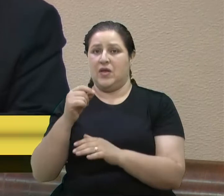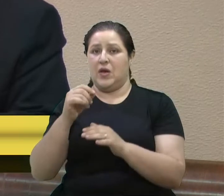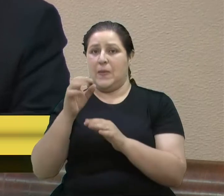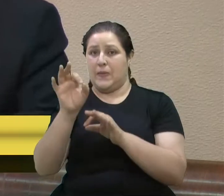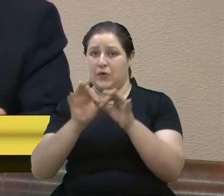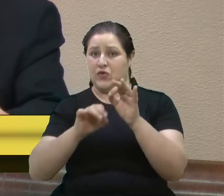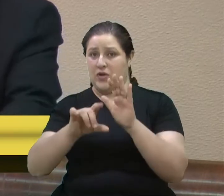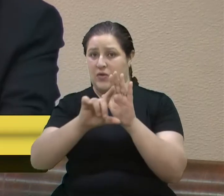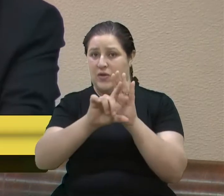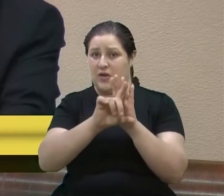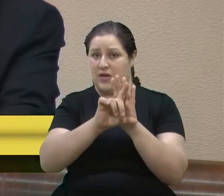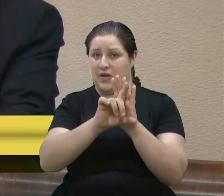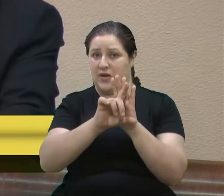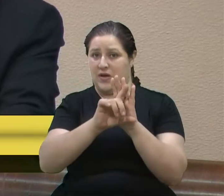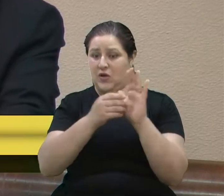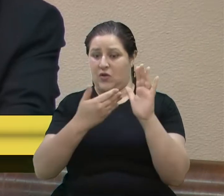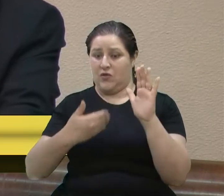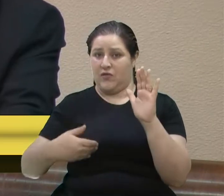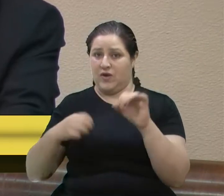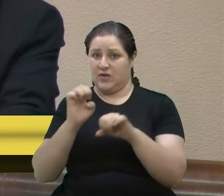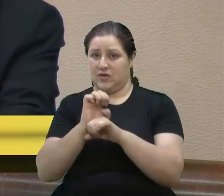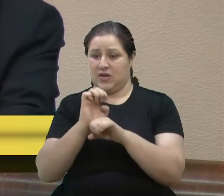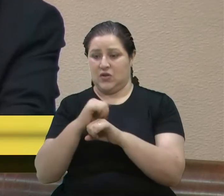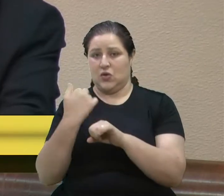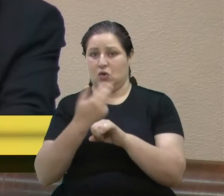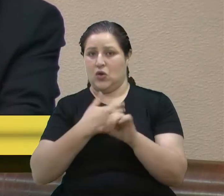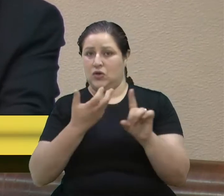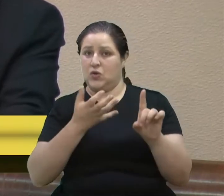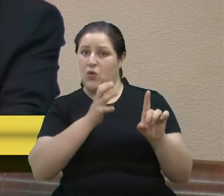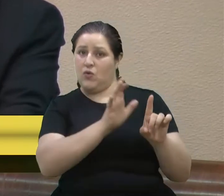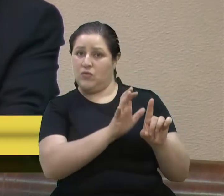libera os agrotóxicos, aos agrotóxicos,